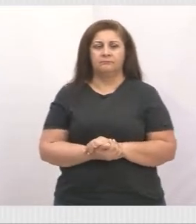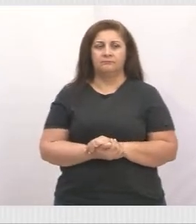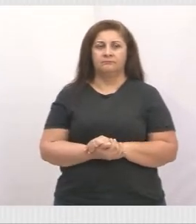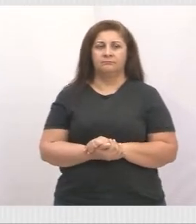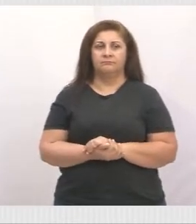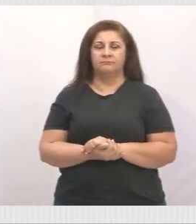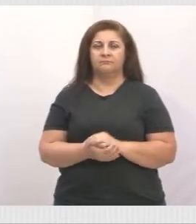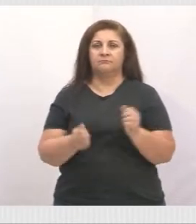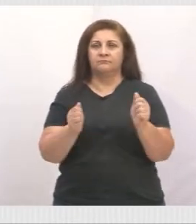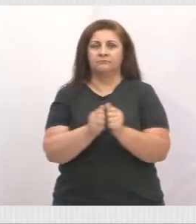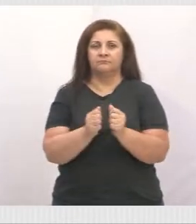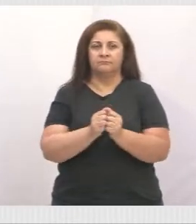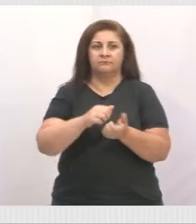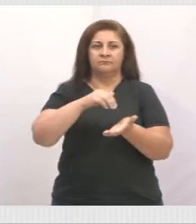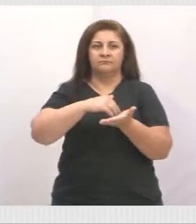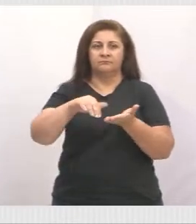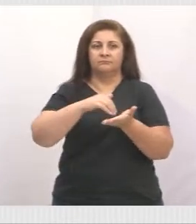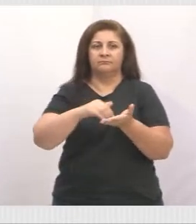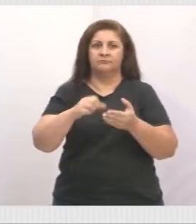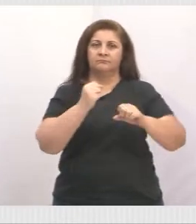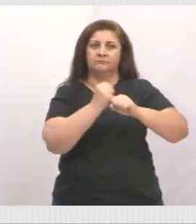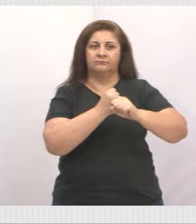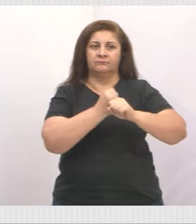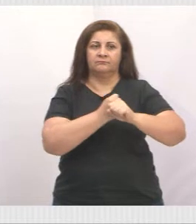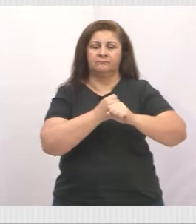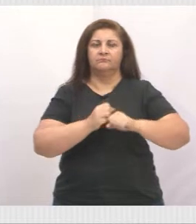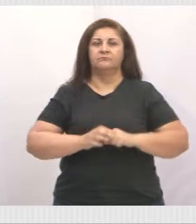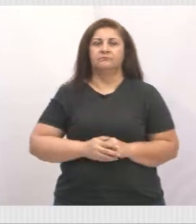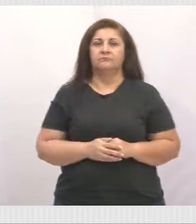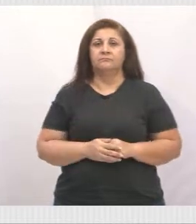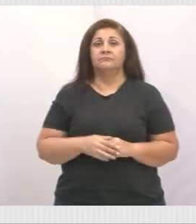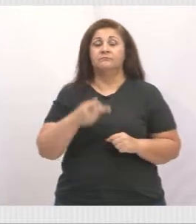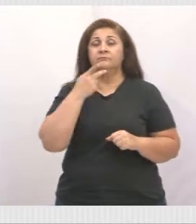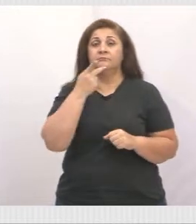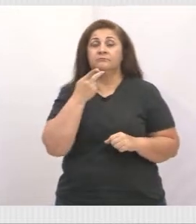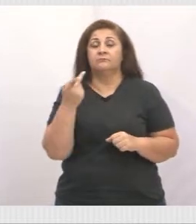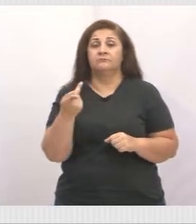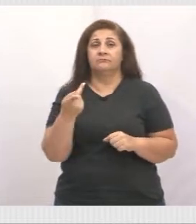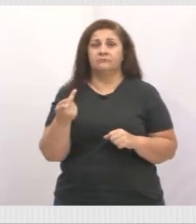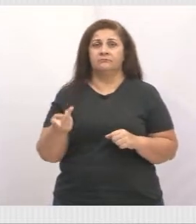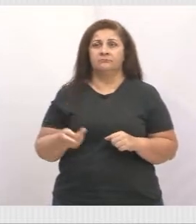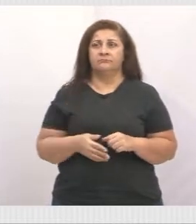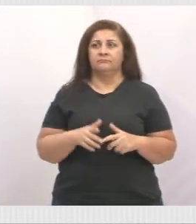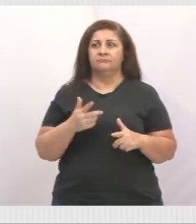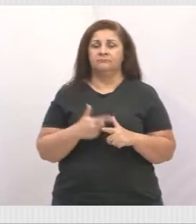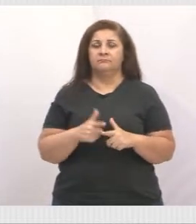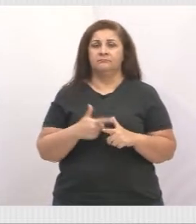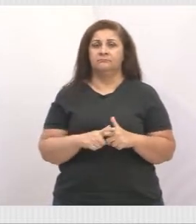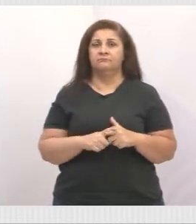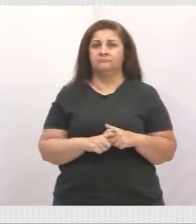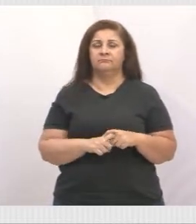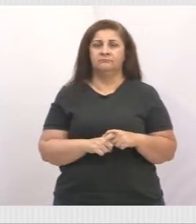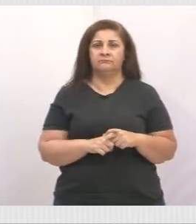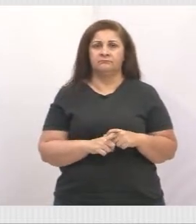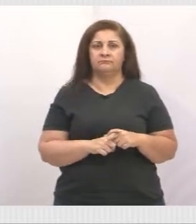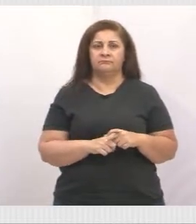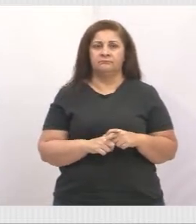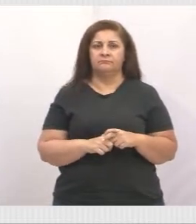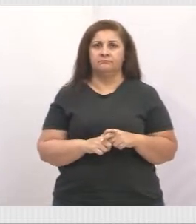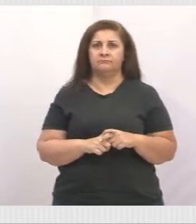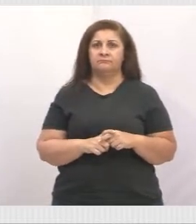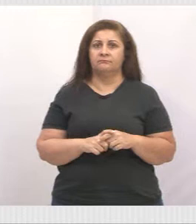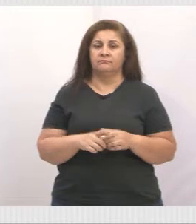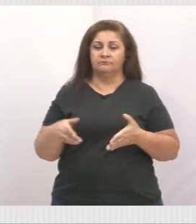Aí nós estivemos junto com o secretário de infraestrutura, falando sobre um problema também dessa própria